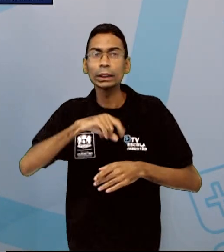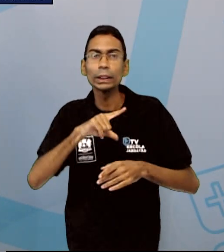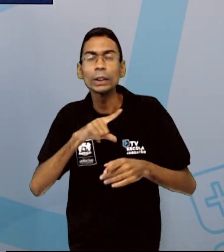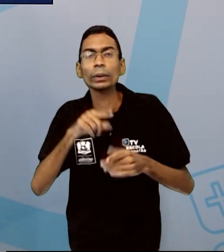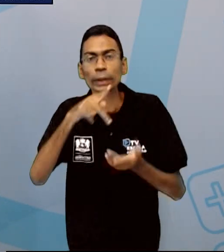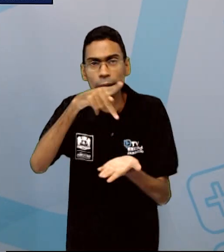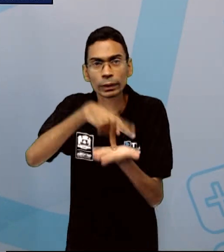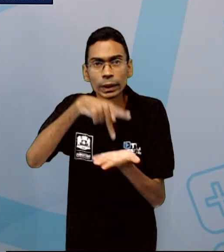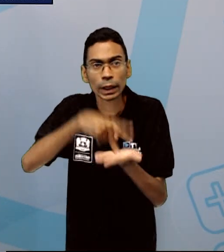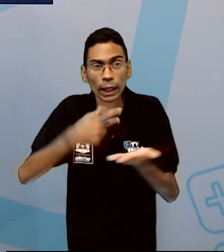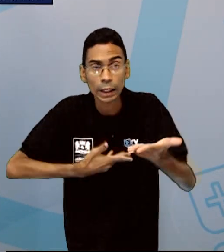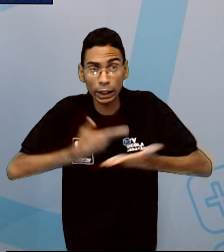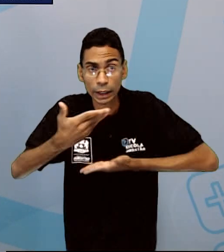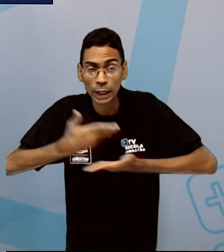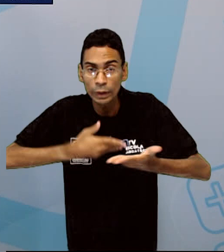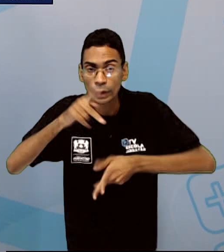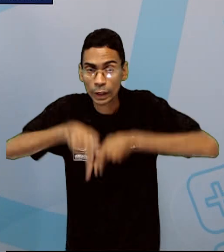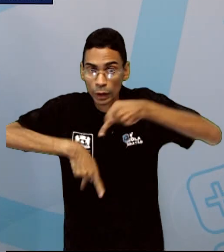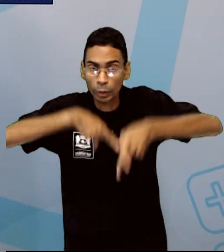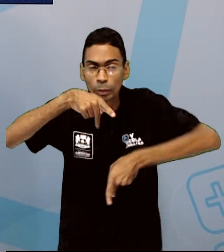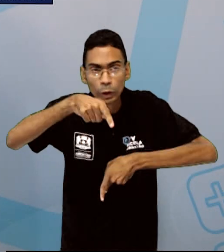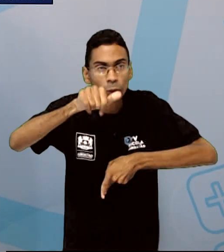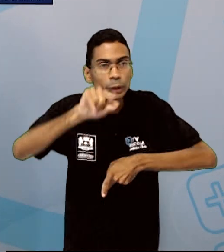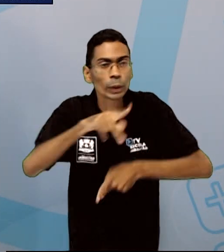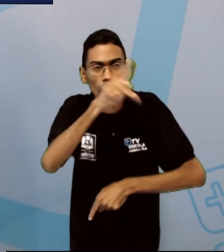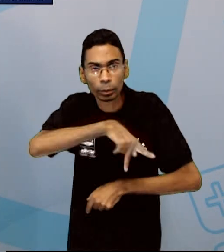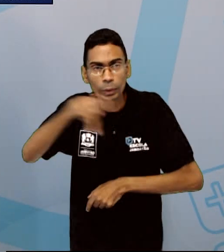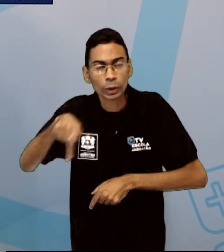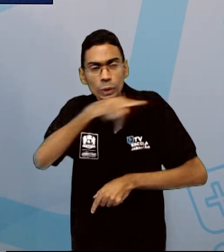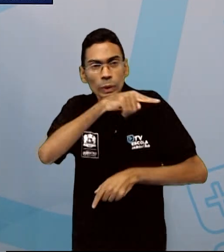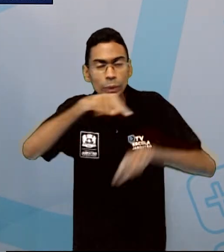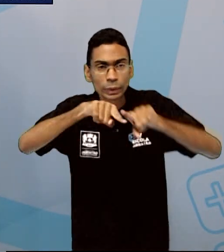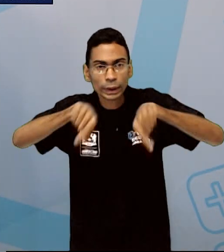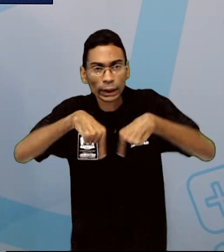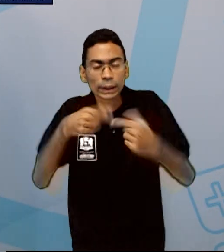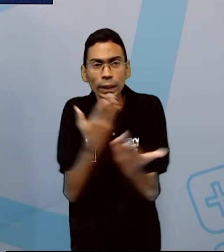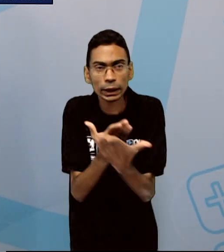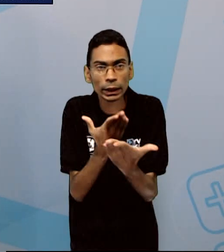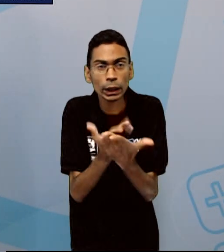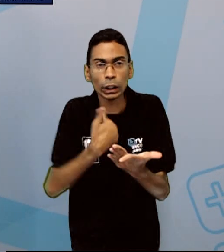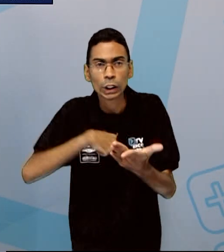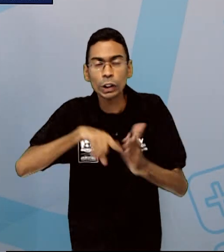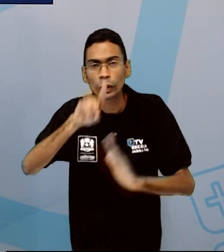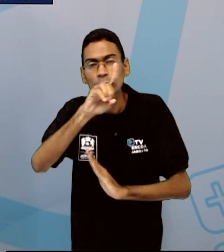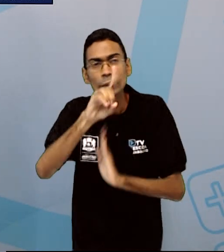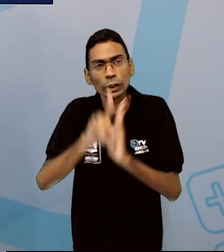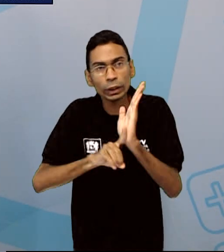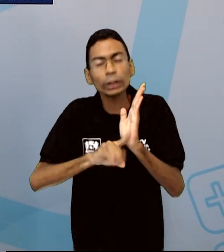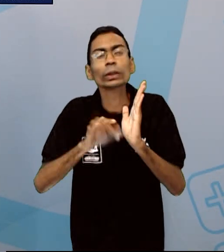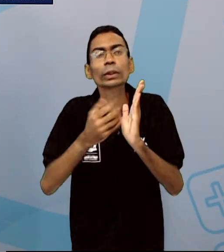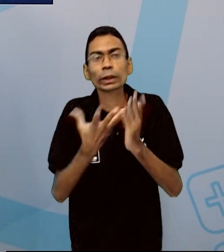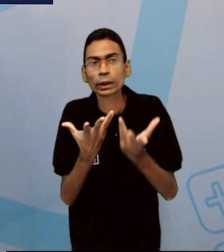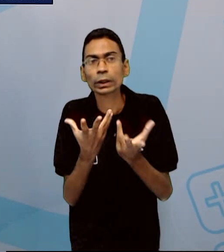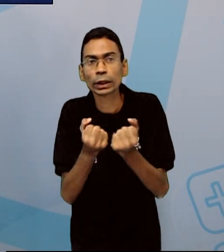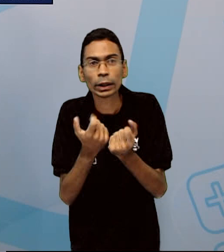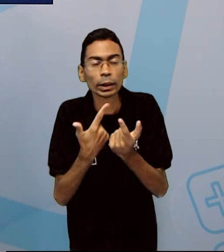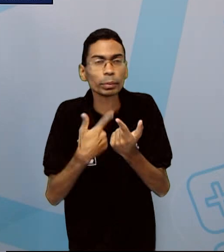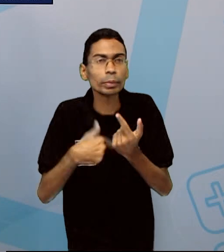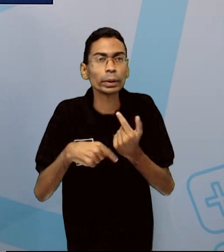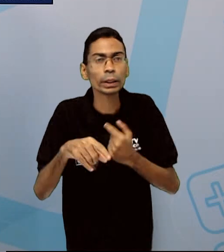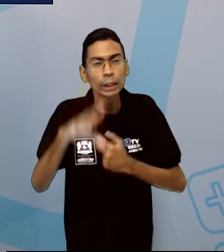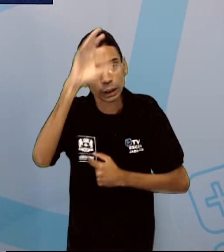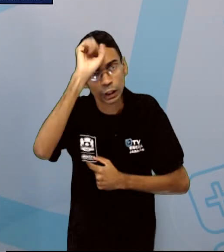servir ao público enquanto professora na sala de aula. E você tem o direito de receber essas aulas. Estamos nesse